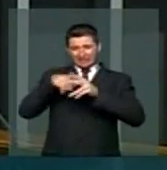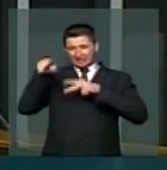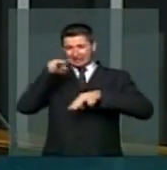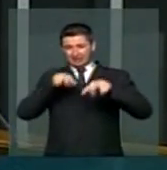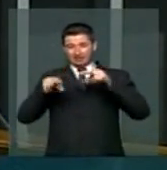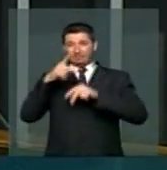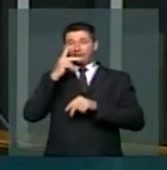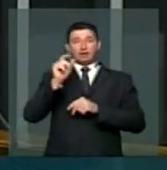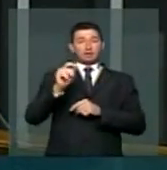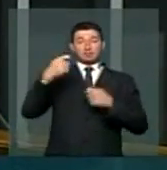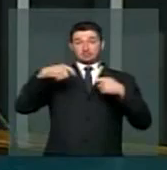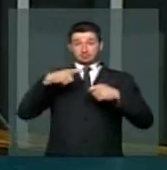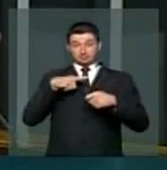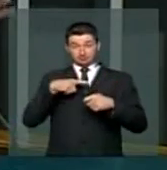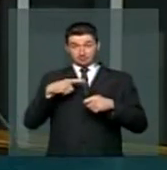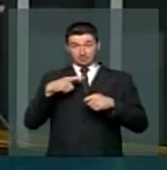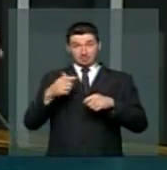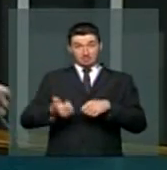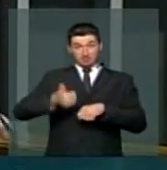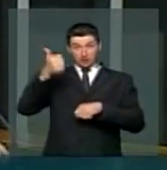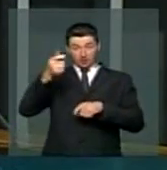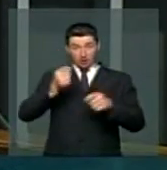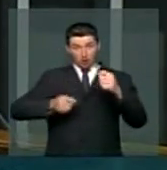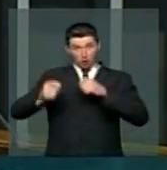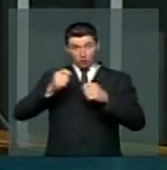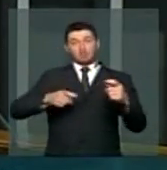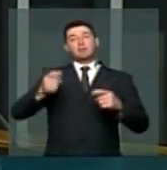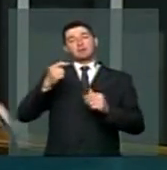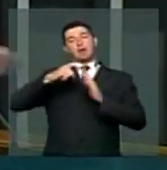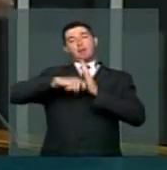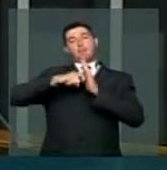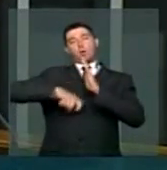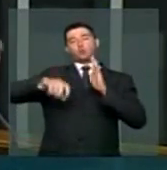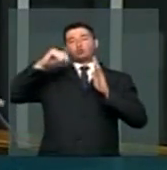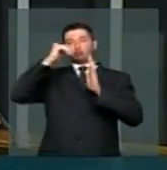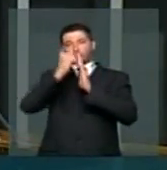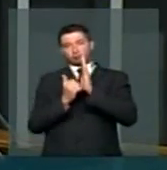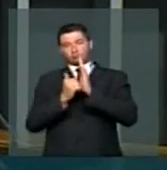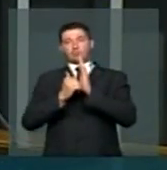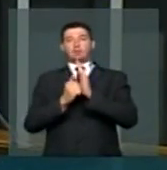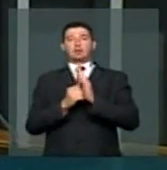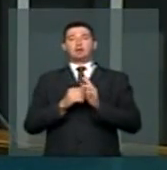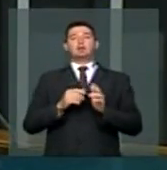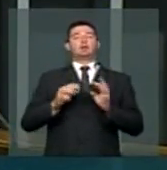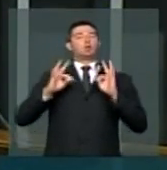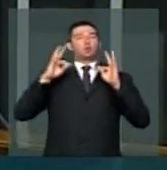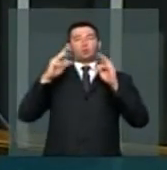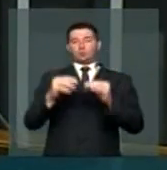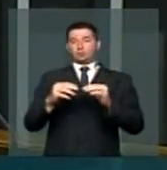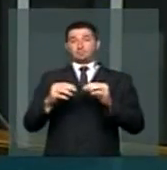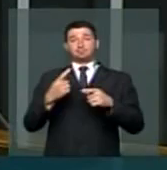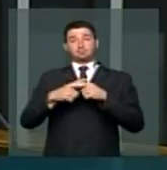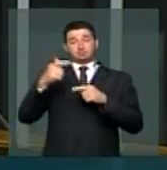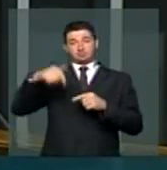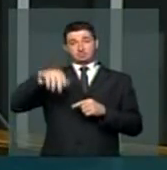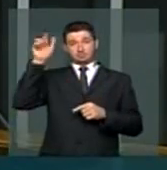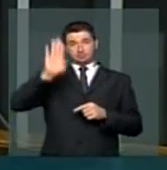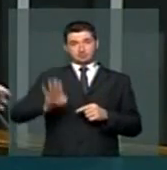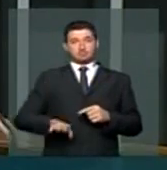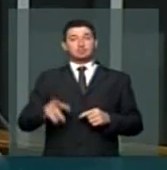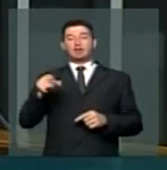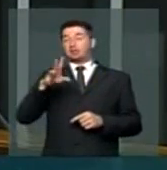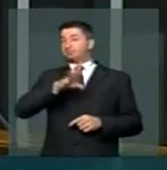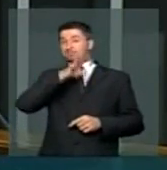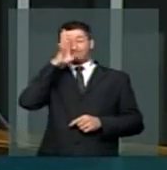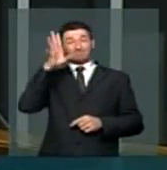que, para aquecer a economia, é preciso baixar os impostos, a carga tributária, que no Brasil é